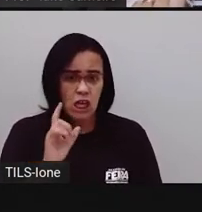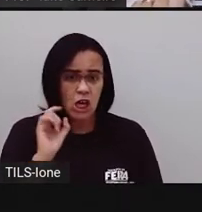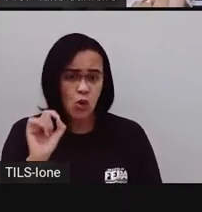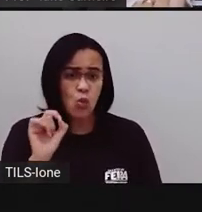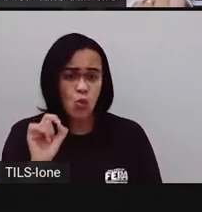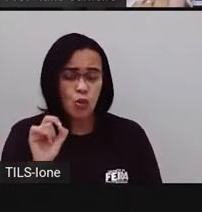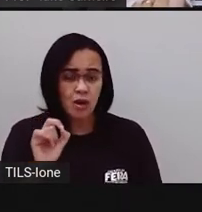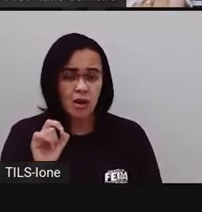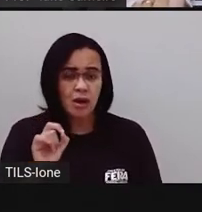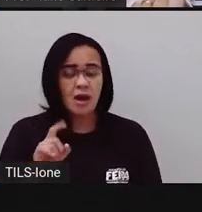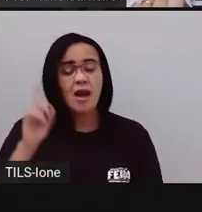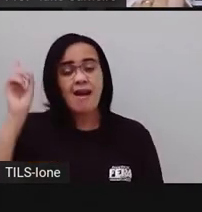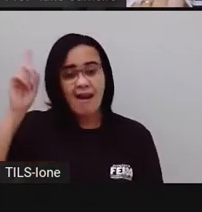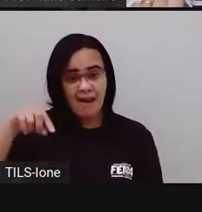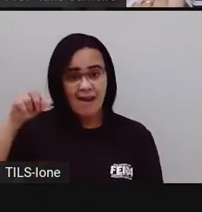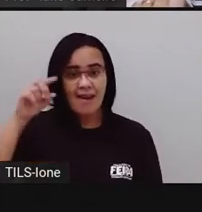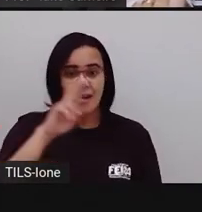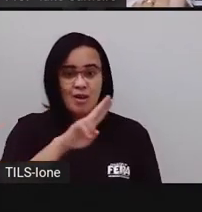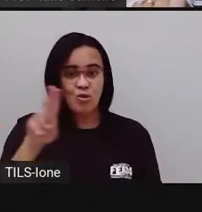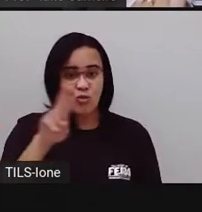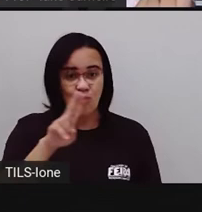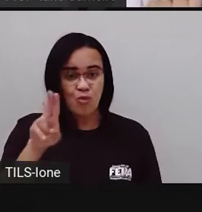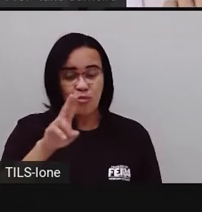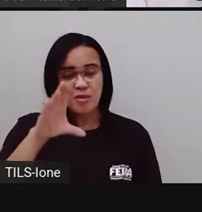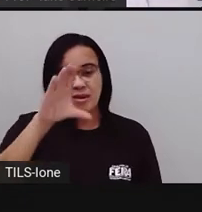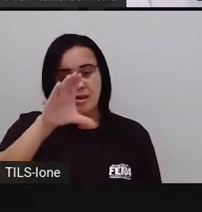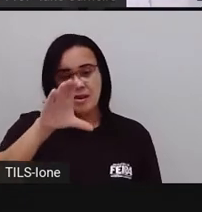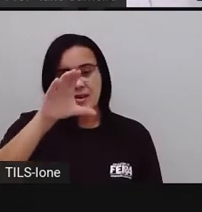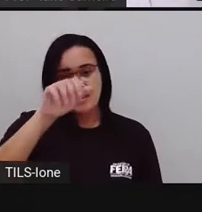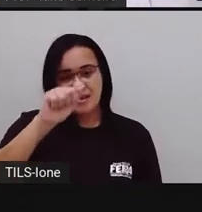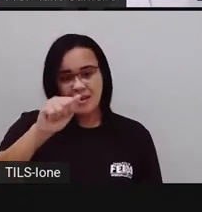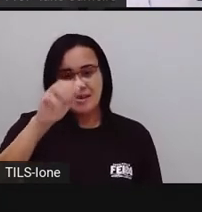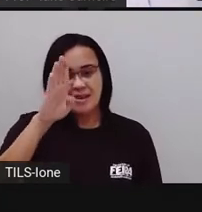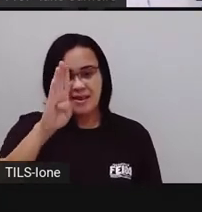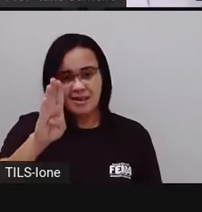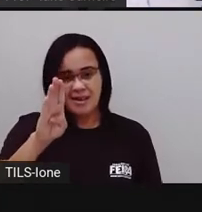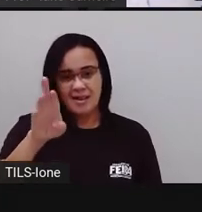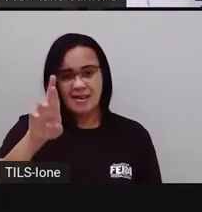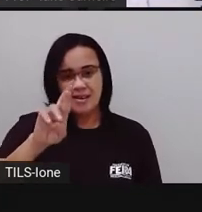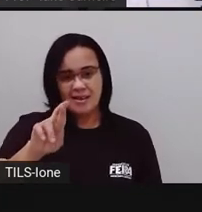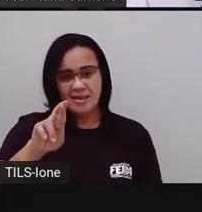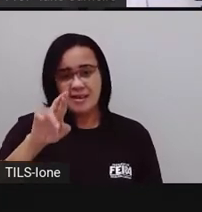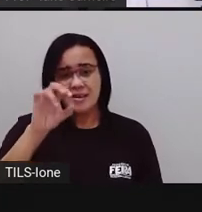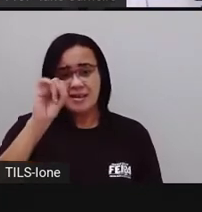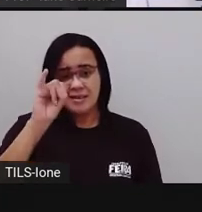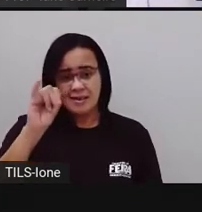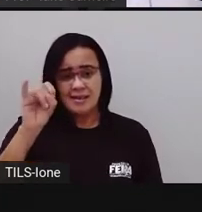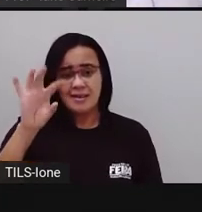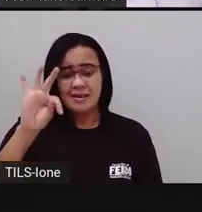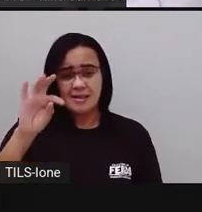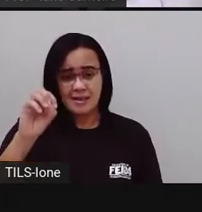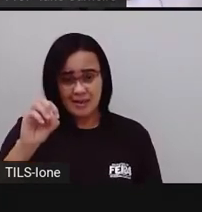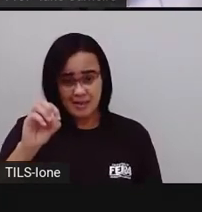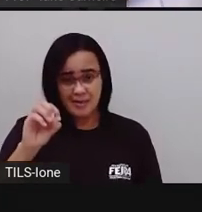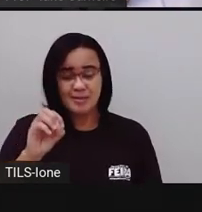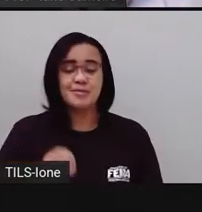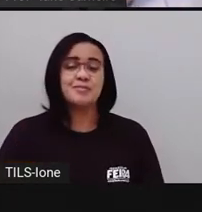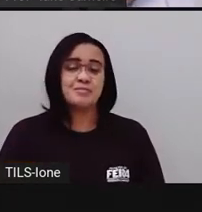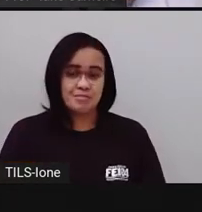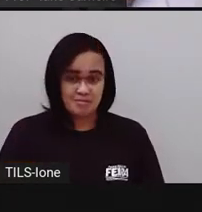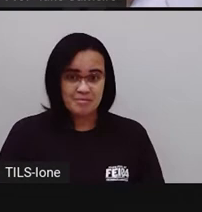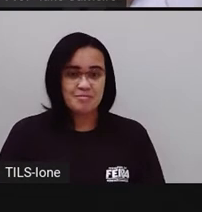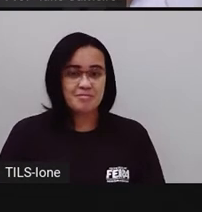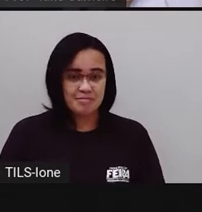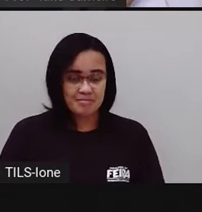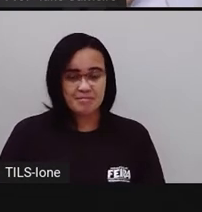Um cabrito. Então, a gente vai completar aqui, ó... Com o nome cabrito. Ó... Este é